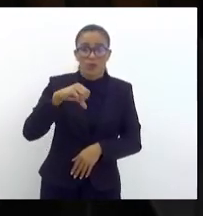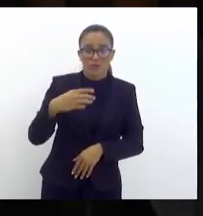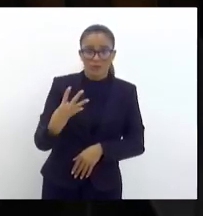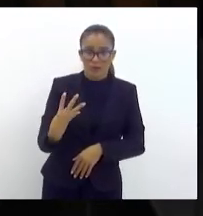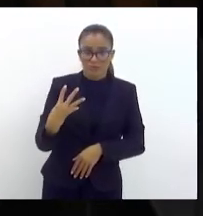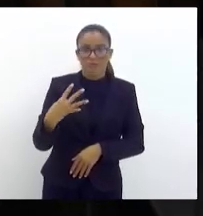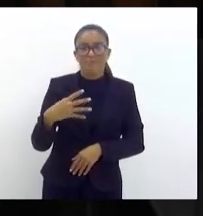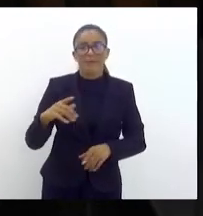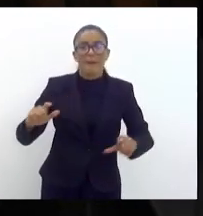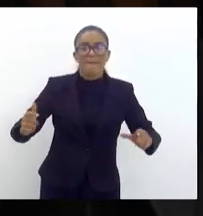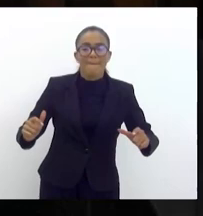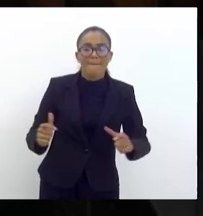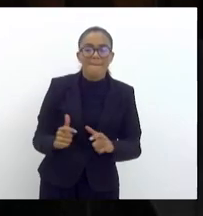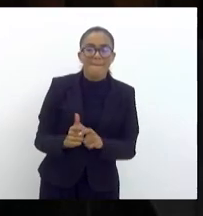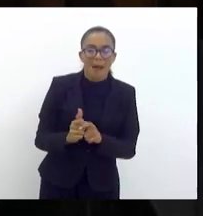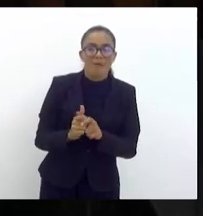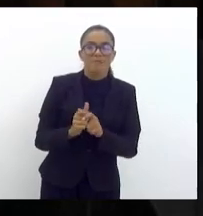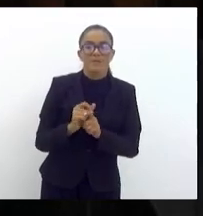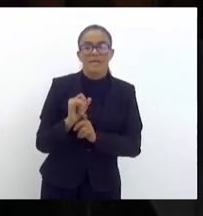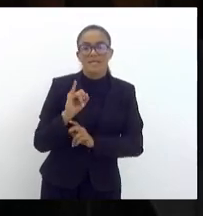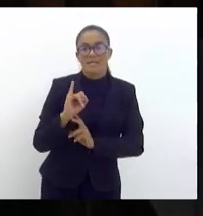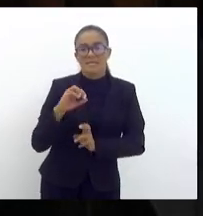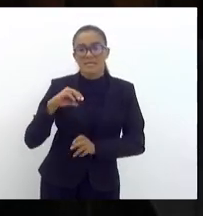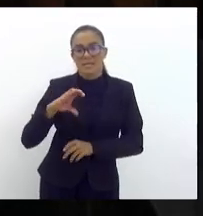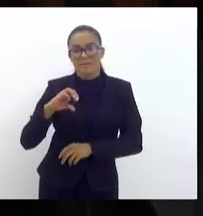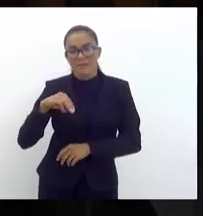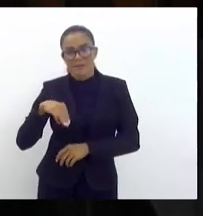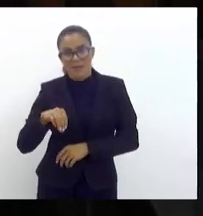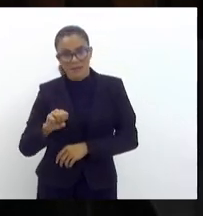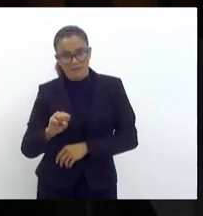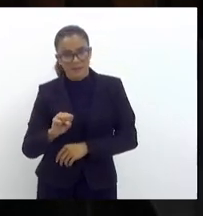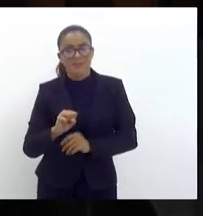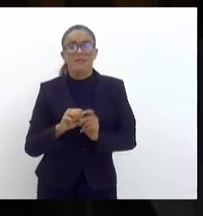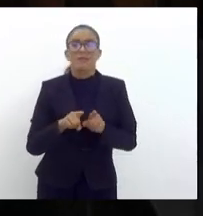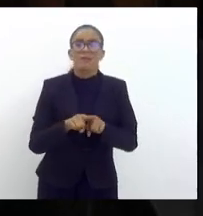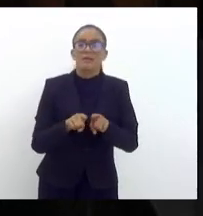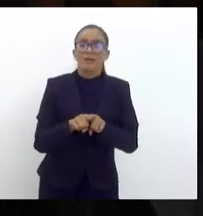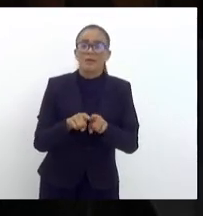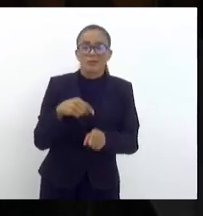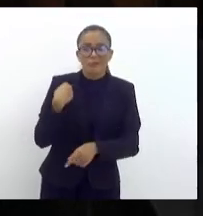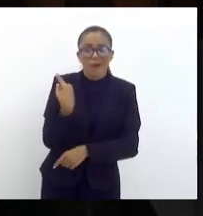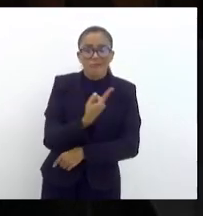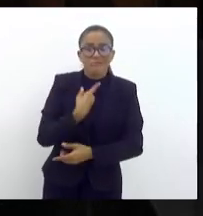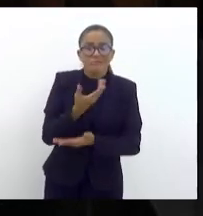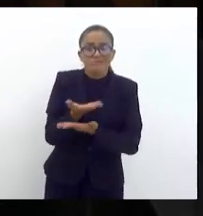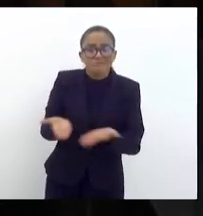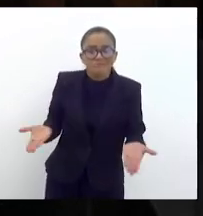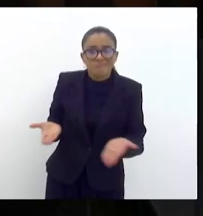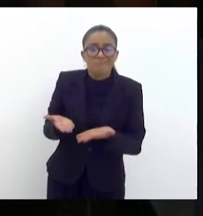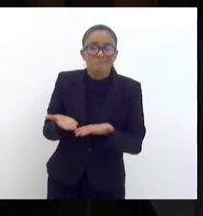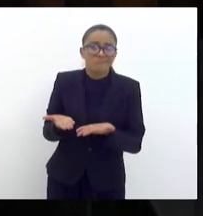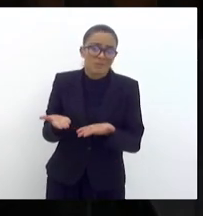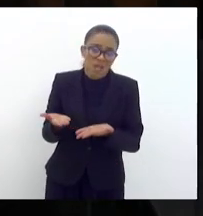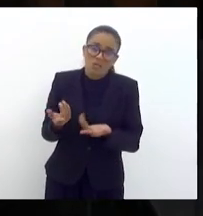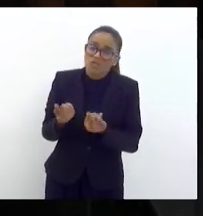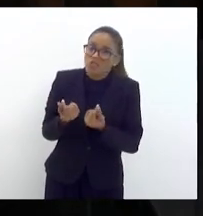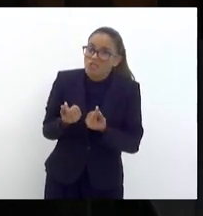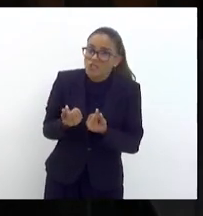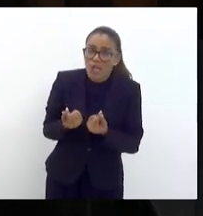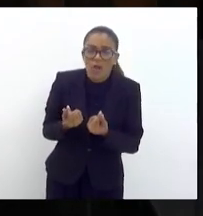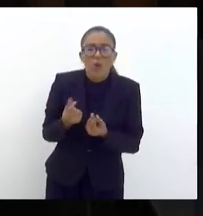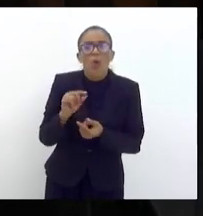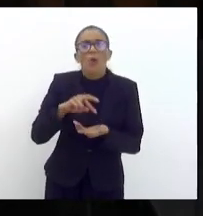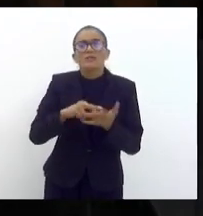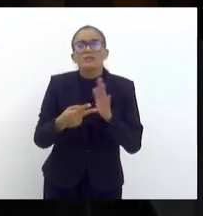redução de alíquota de ICMS e, por via de consequência, a gente perdeu um caminhão de dinheiro. O que é